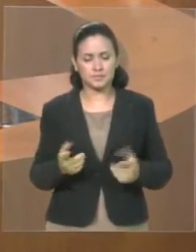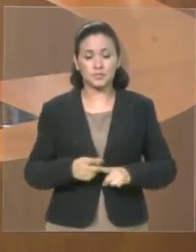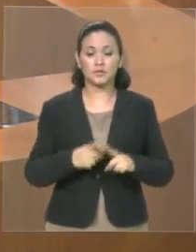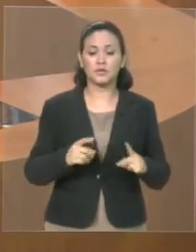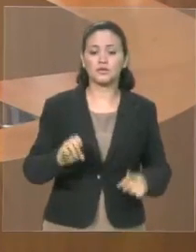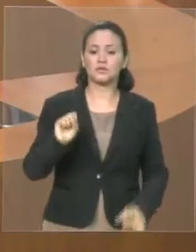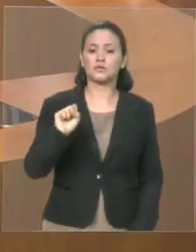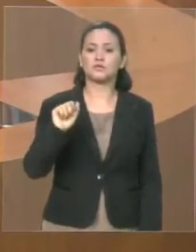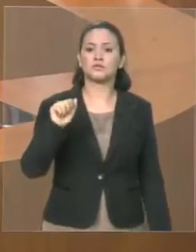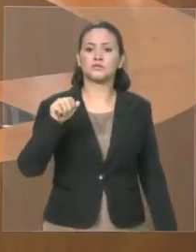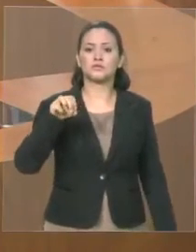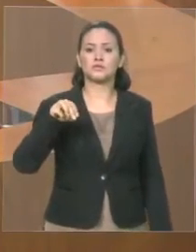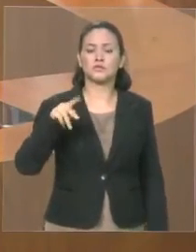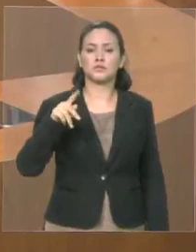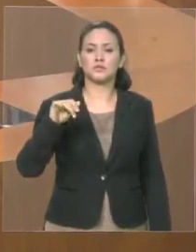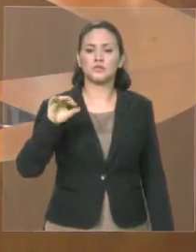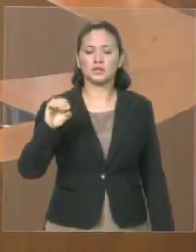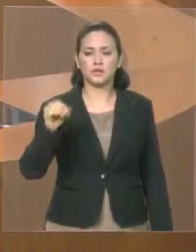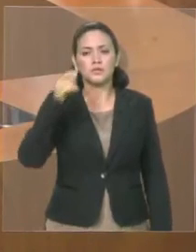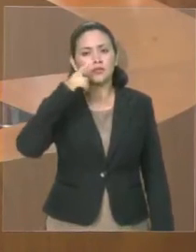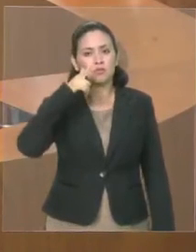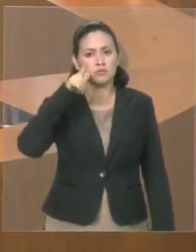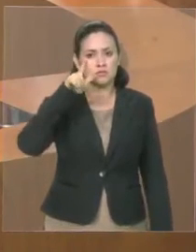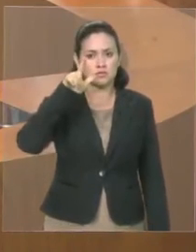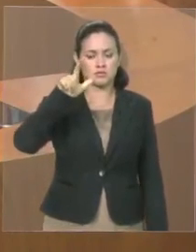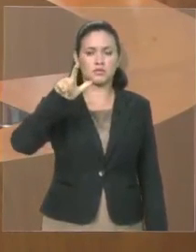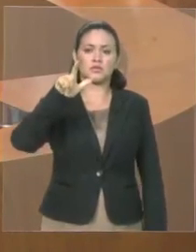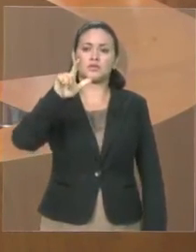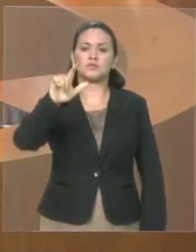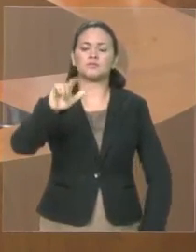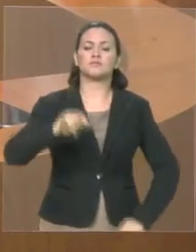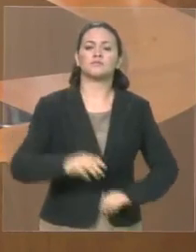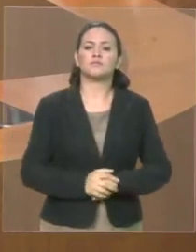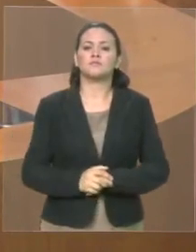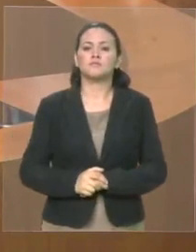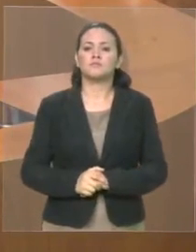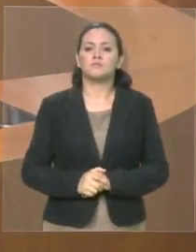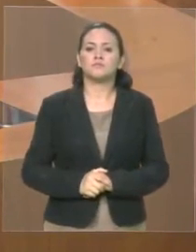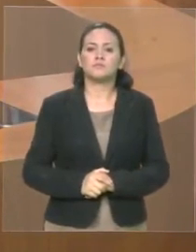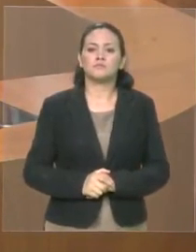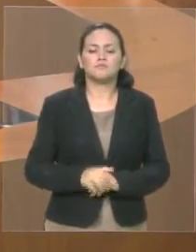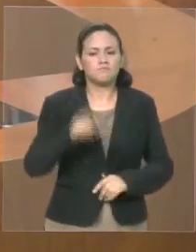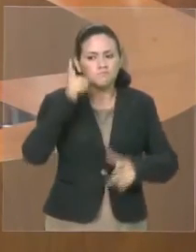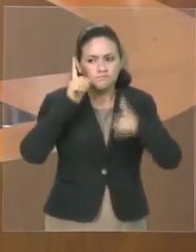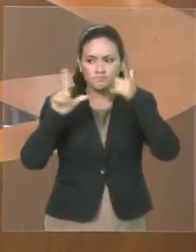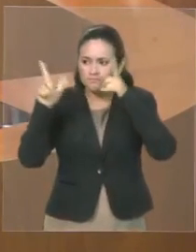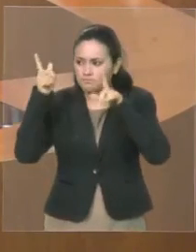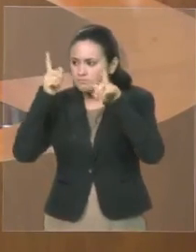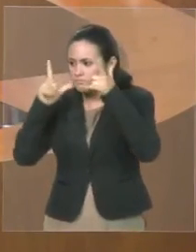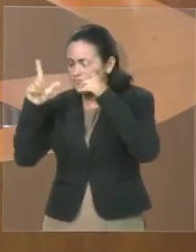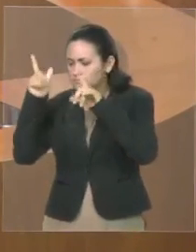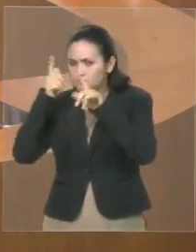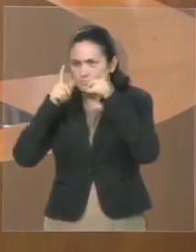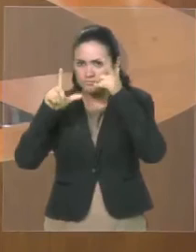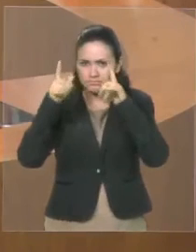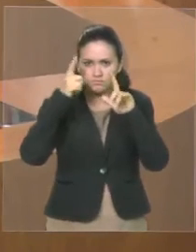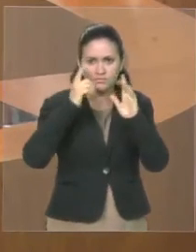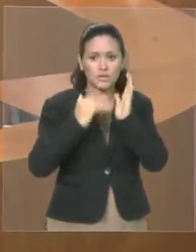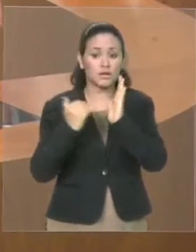consegue estar acima da média dos mais de mil times que têm